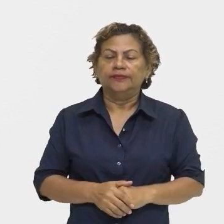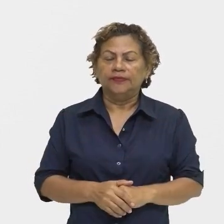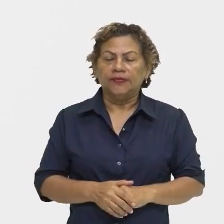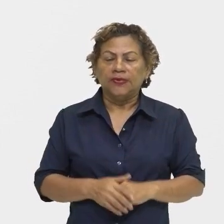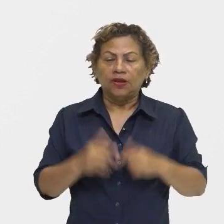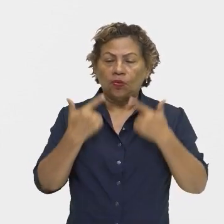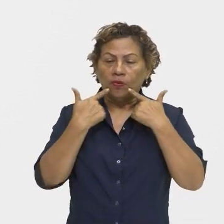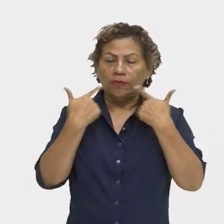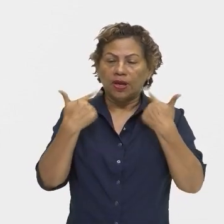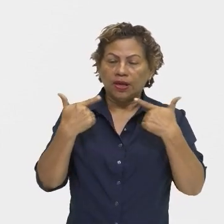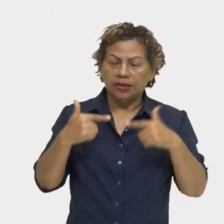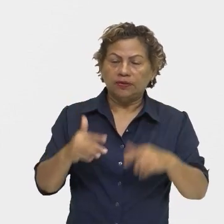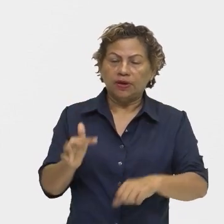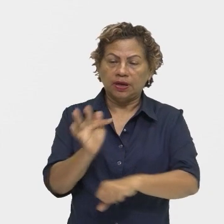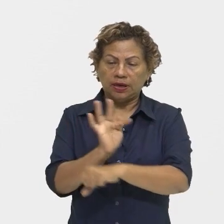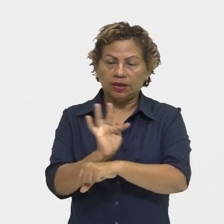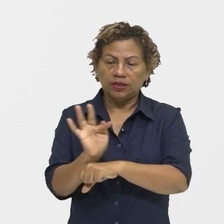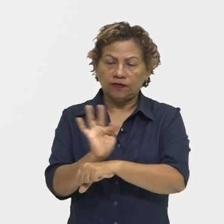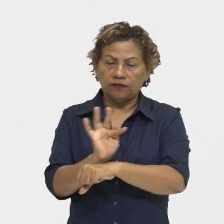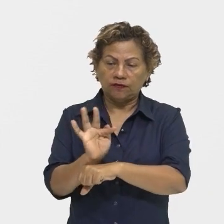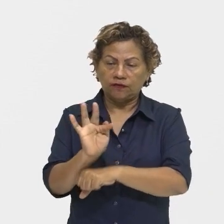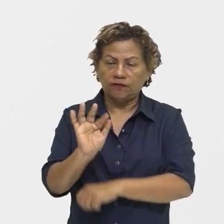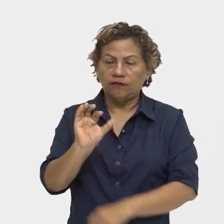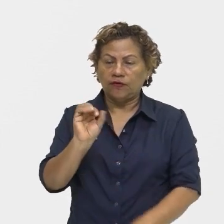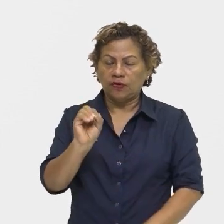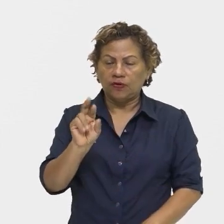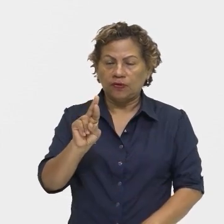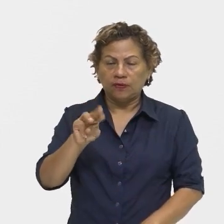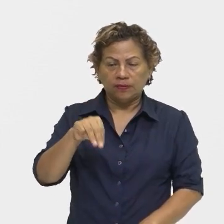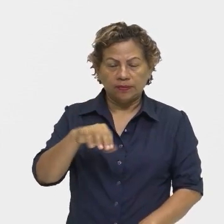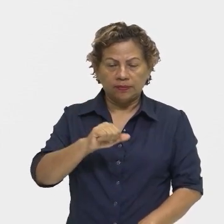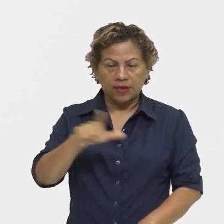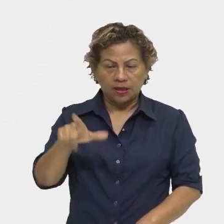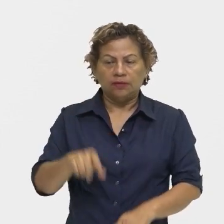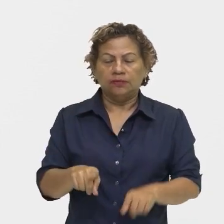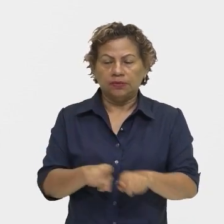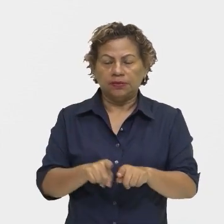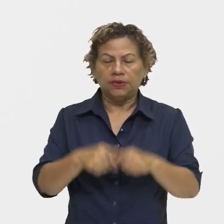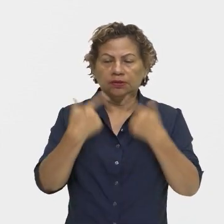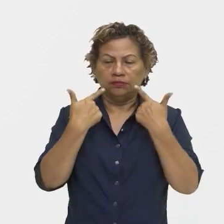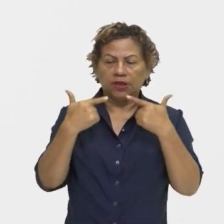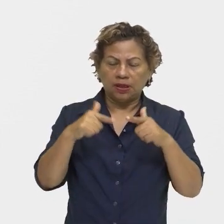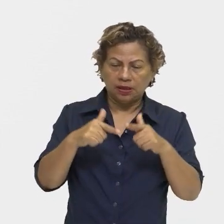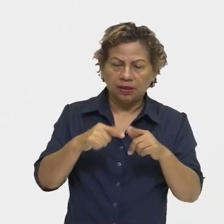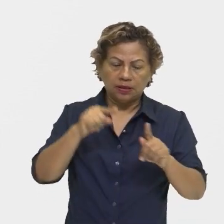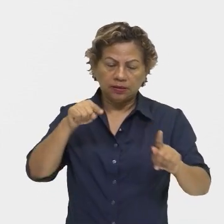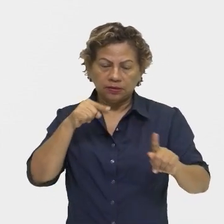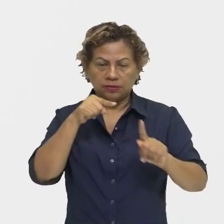Claro, já que é um texto formal. Possui uma linguagem clara e objetiva.